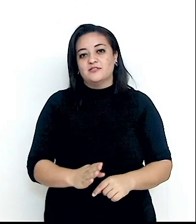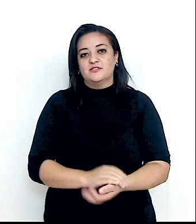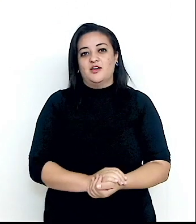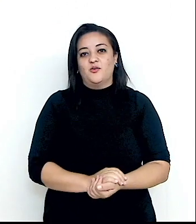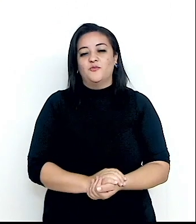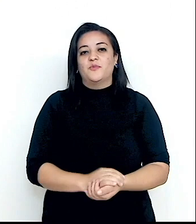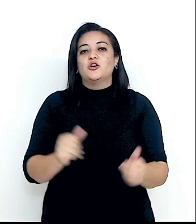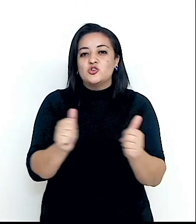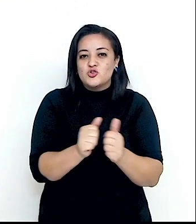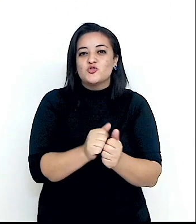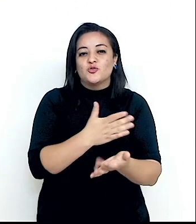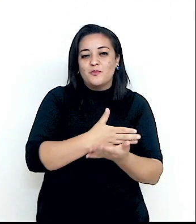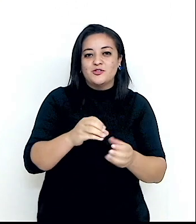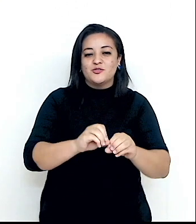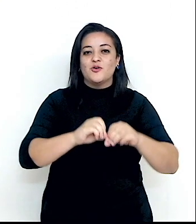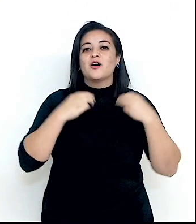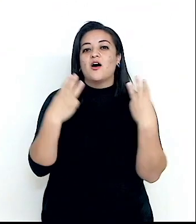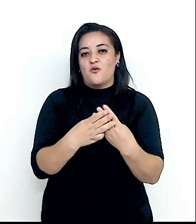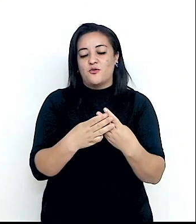fundador da ONU.